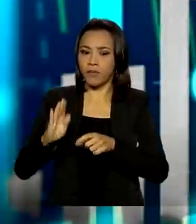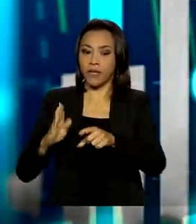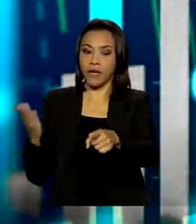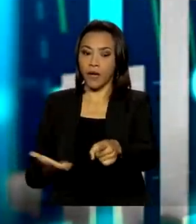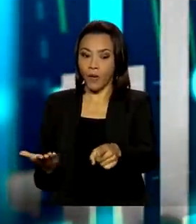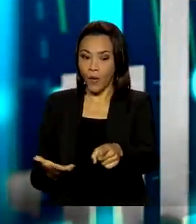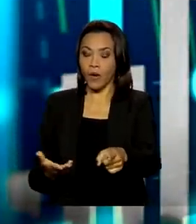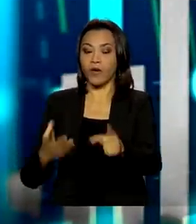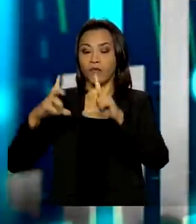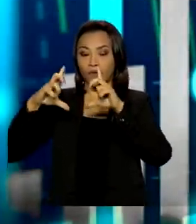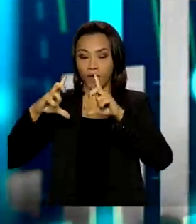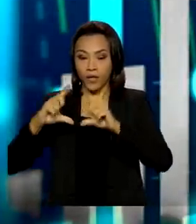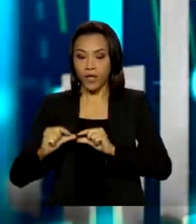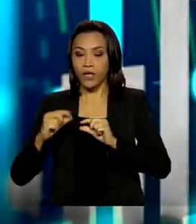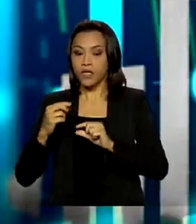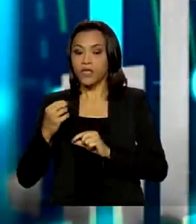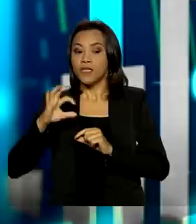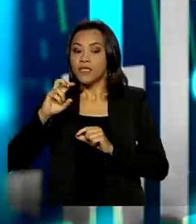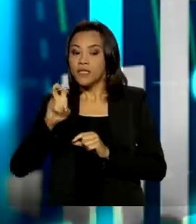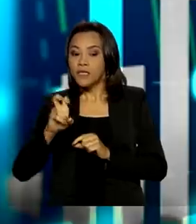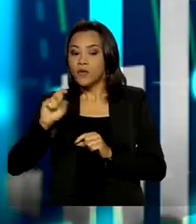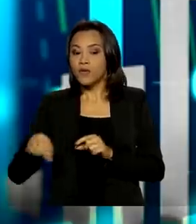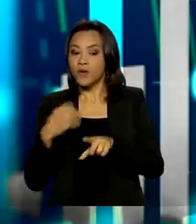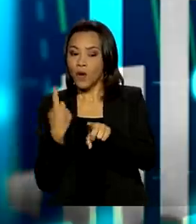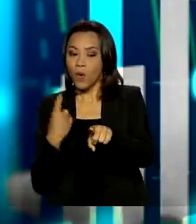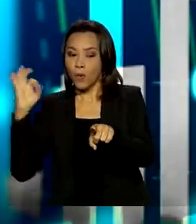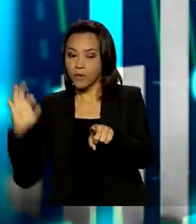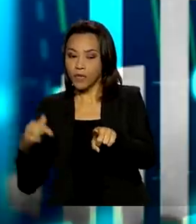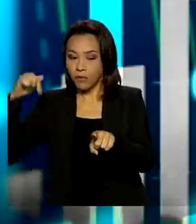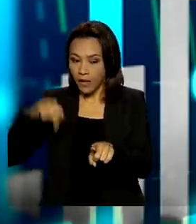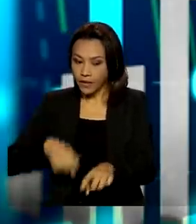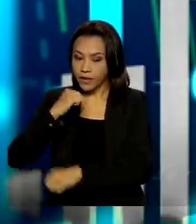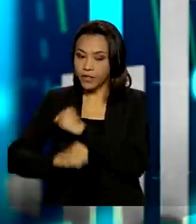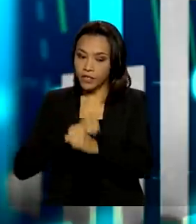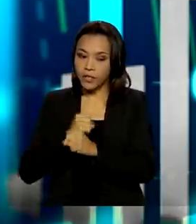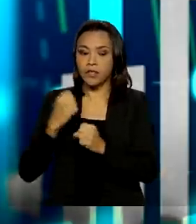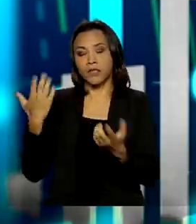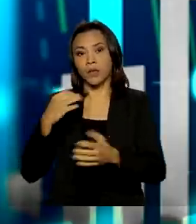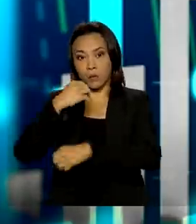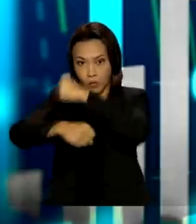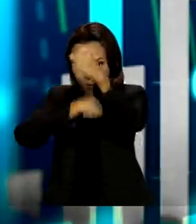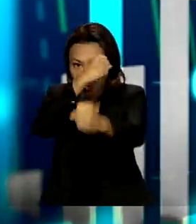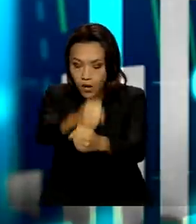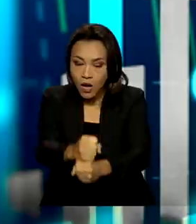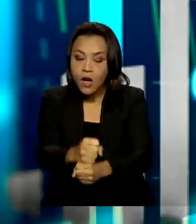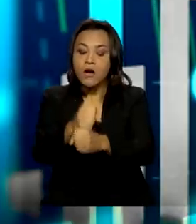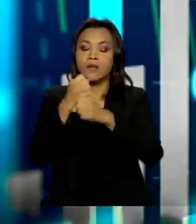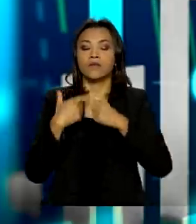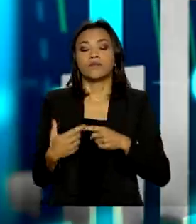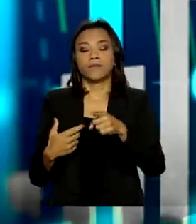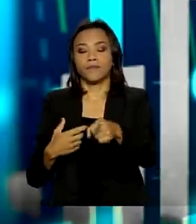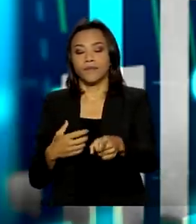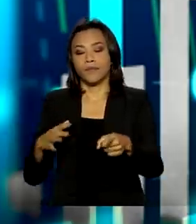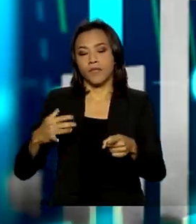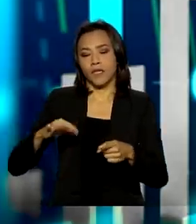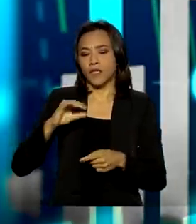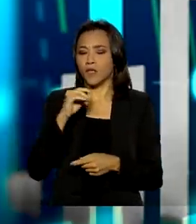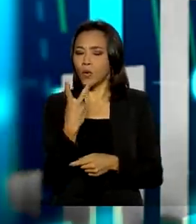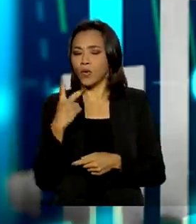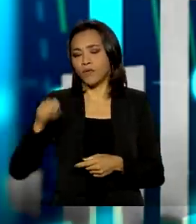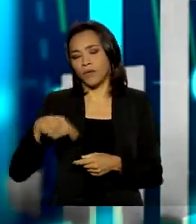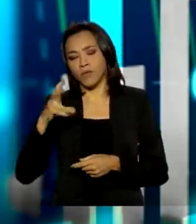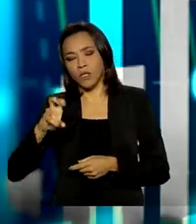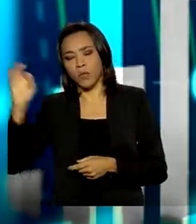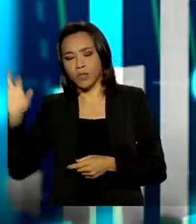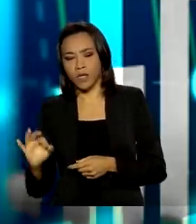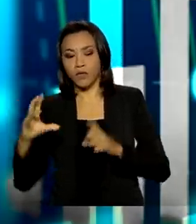agora foi reduzida para 5,1% para este ano. E também, no ano que vem, a expectativa que era alguma coisa em torno de 2,5%